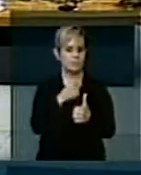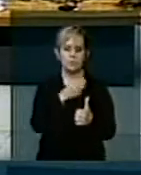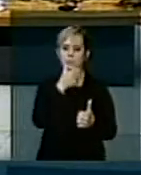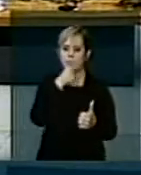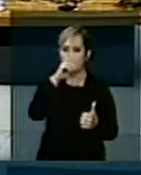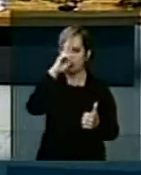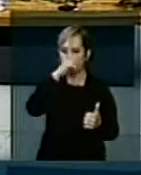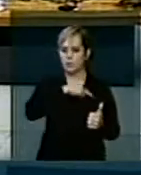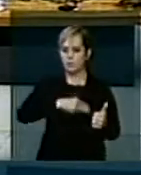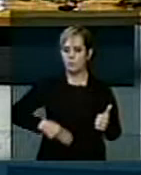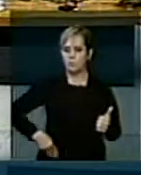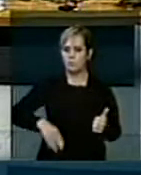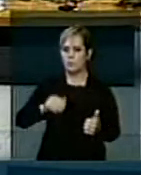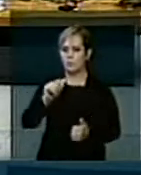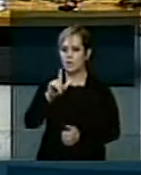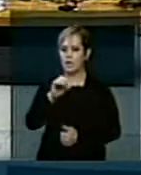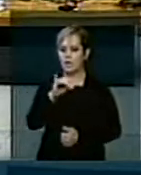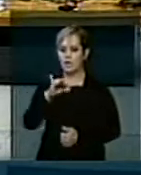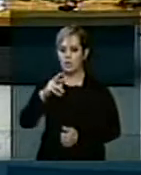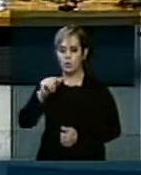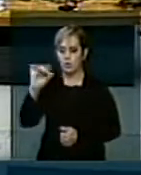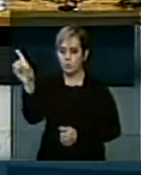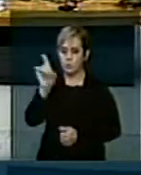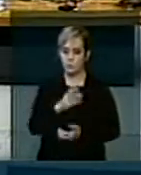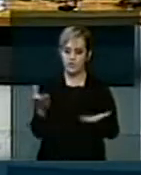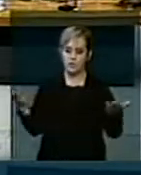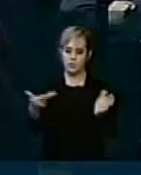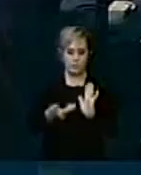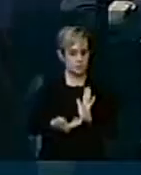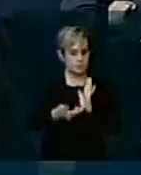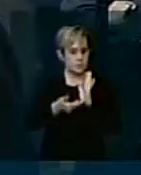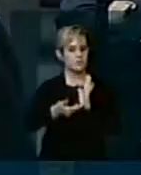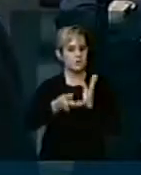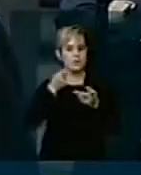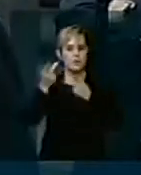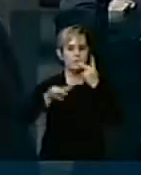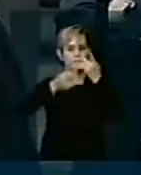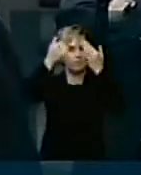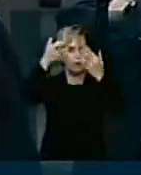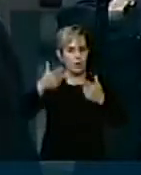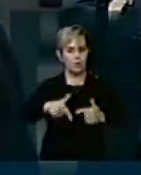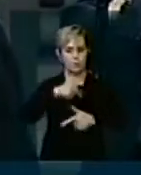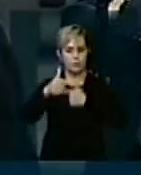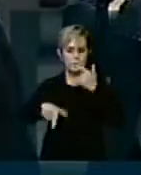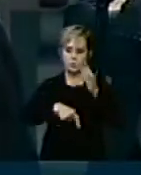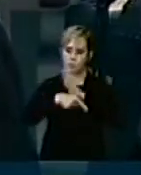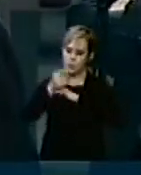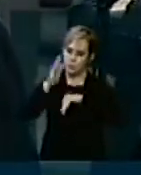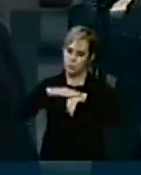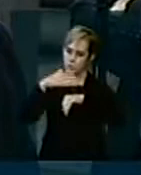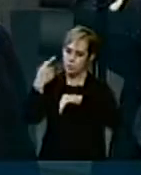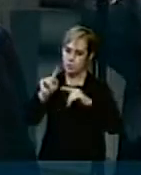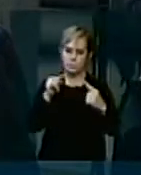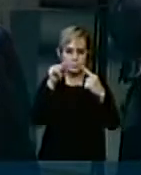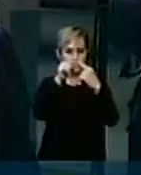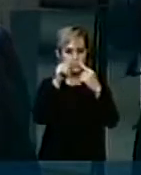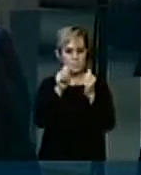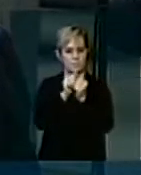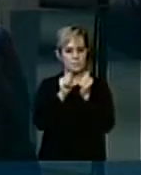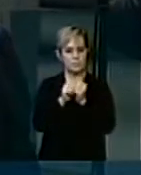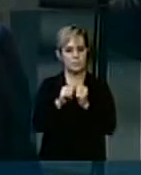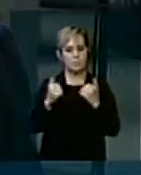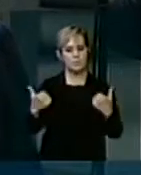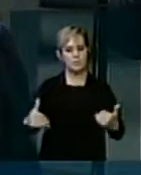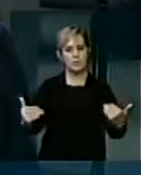ministro Aloysio Mercadentes de manhã na Câmara, onde ele teceu comentários a respeito das suas ações, das suas metas à frente do Ministério da